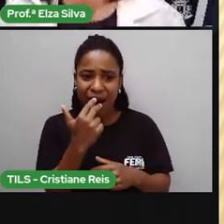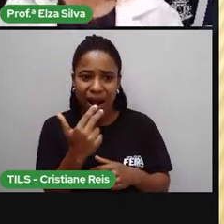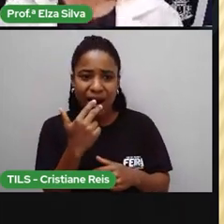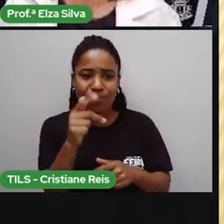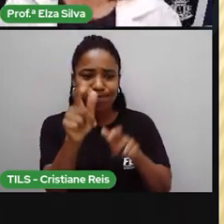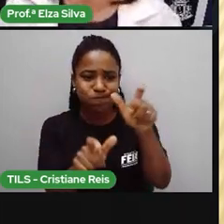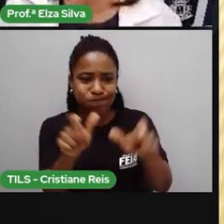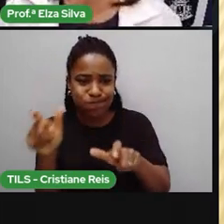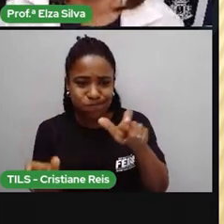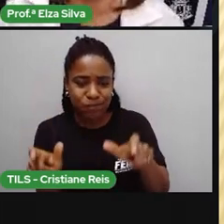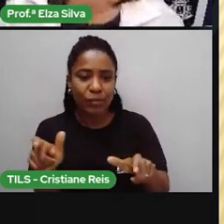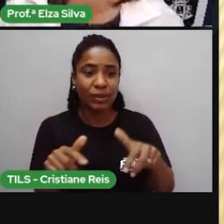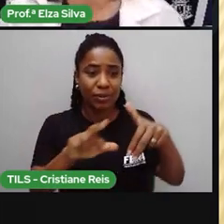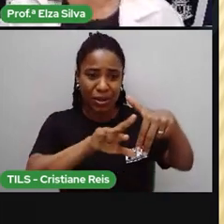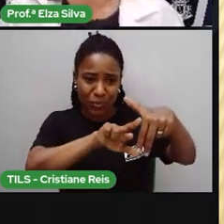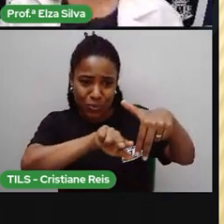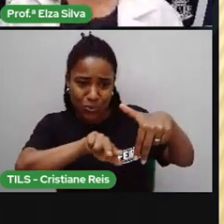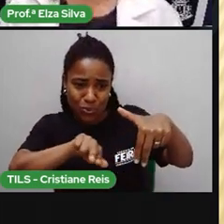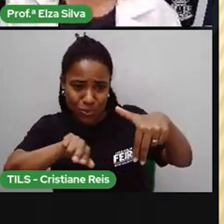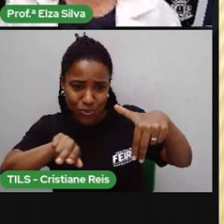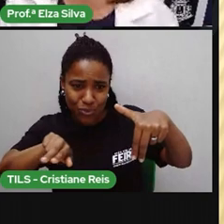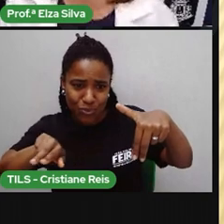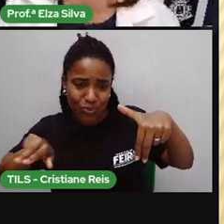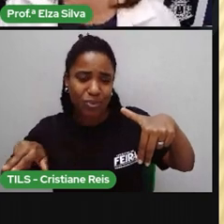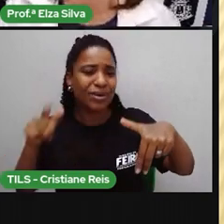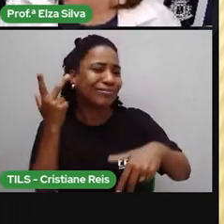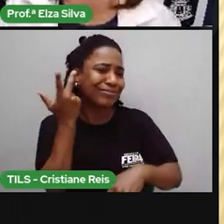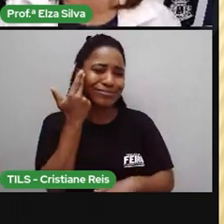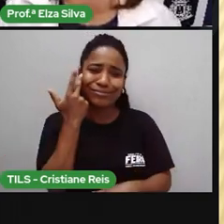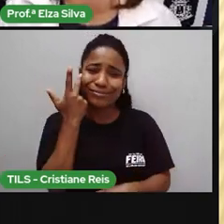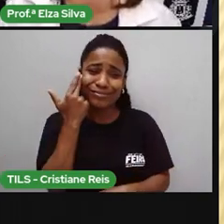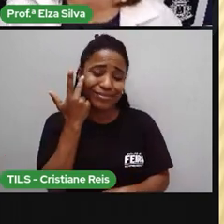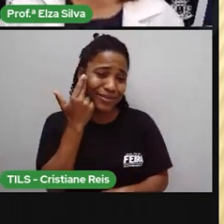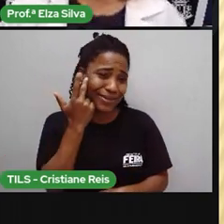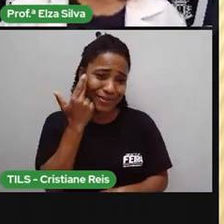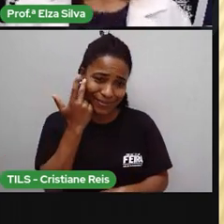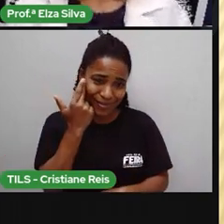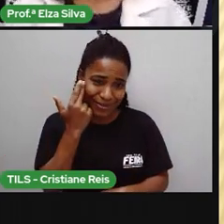de infinitas possibilidades se abrem para nós.